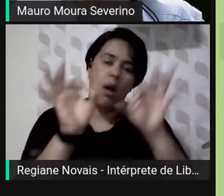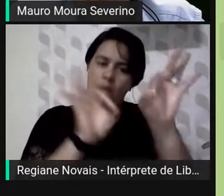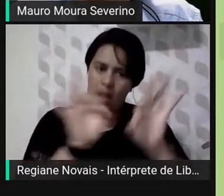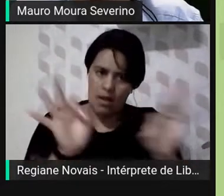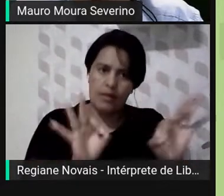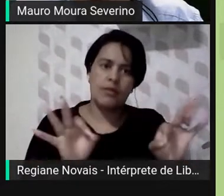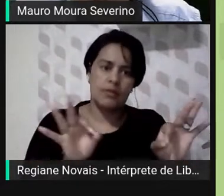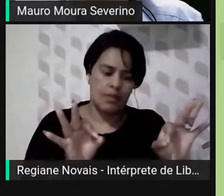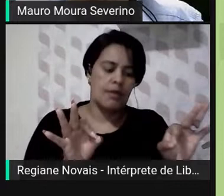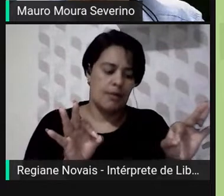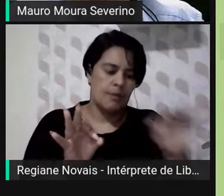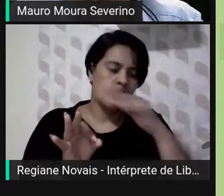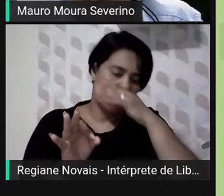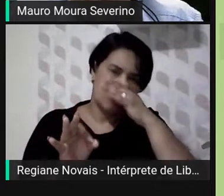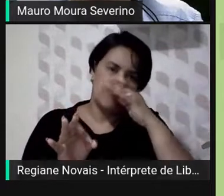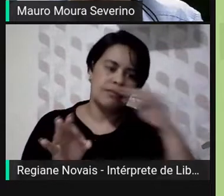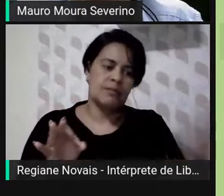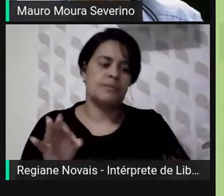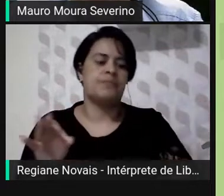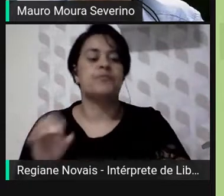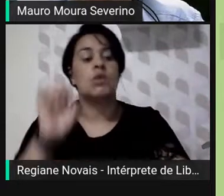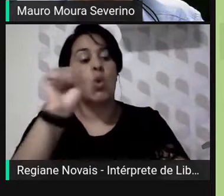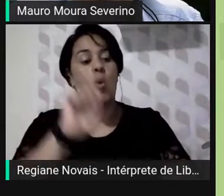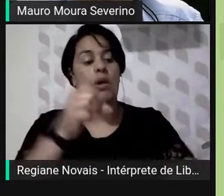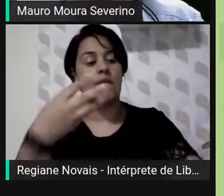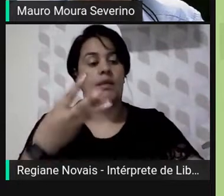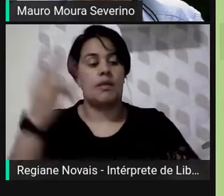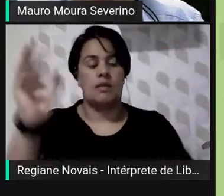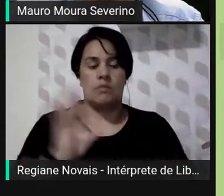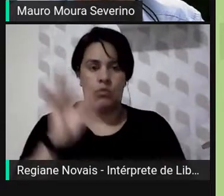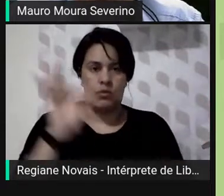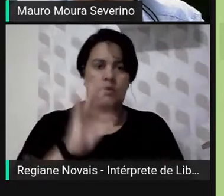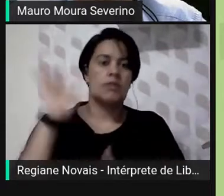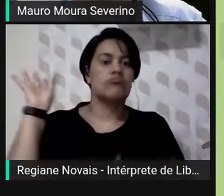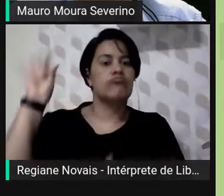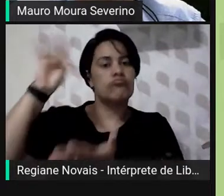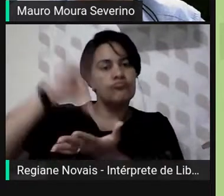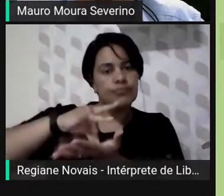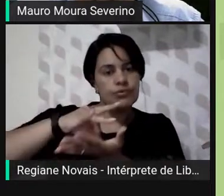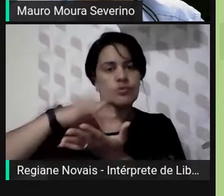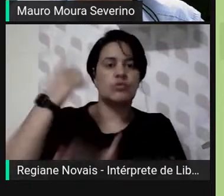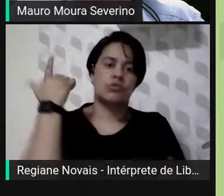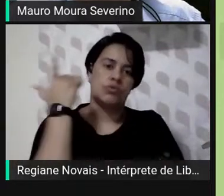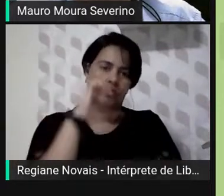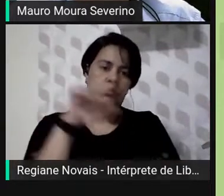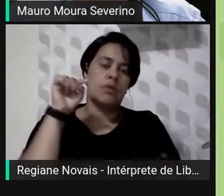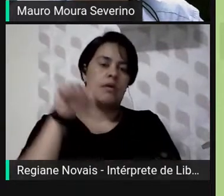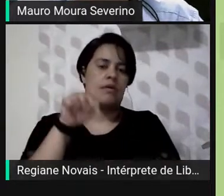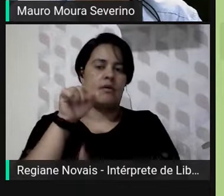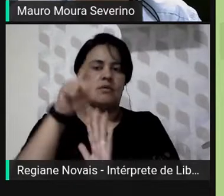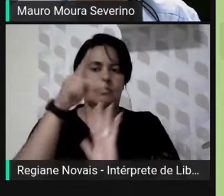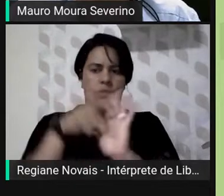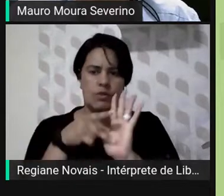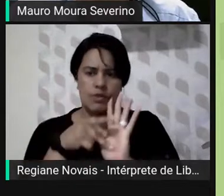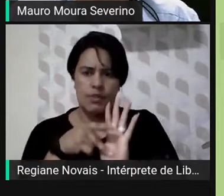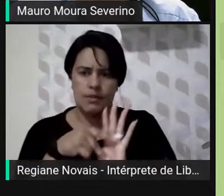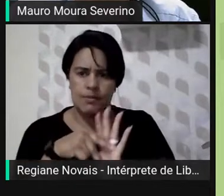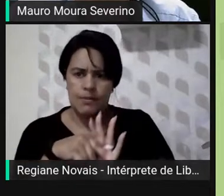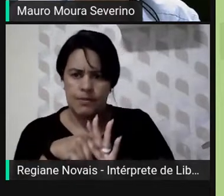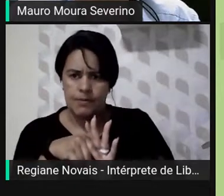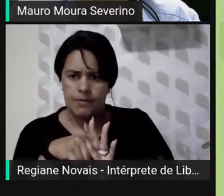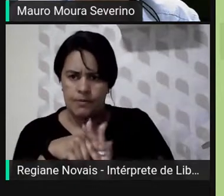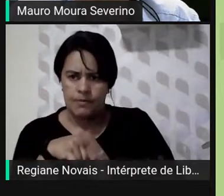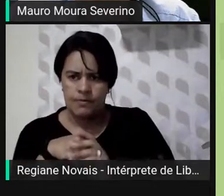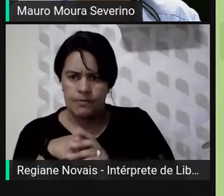no caso temos ali 83% de execução para esse projeto. E fazemos isso para